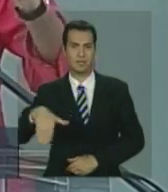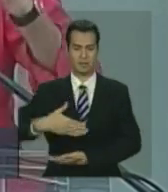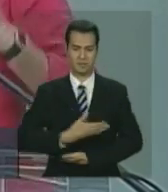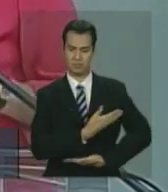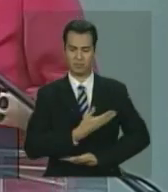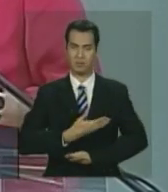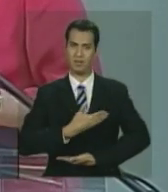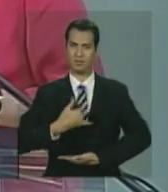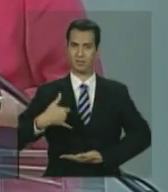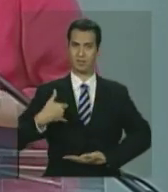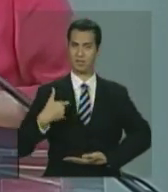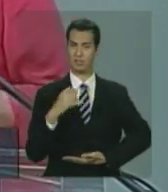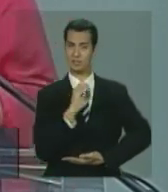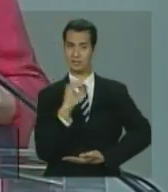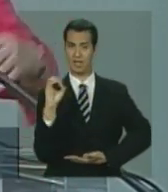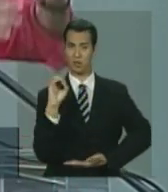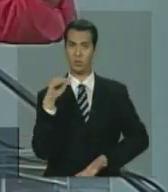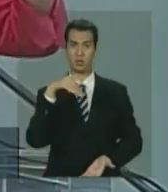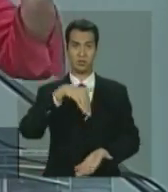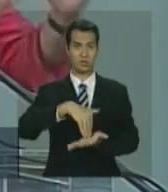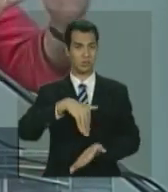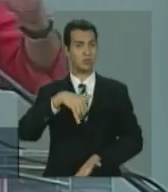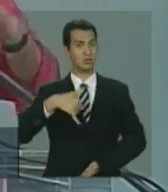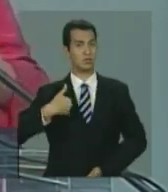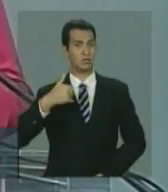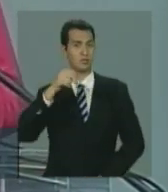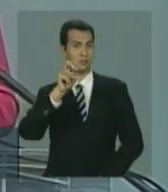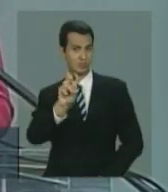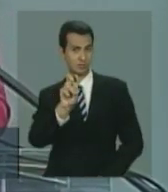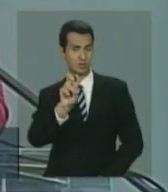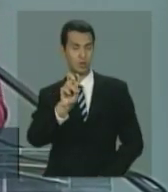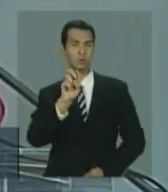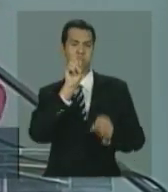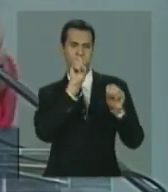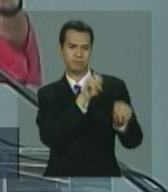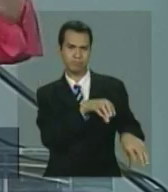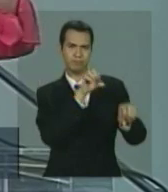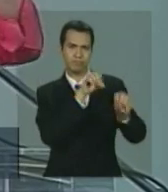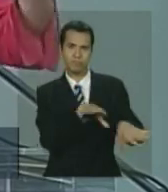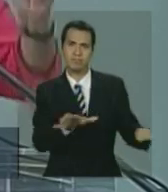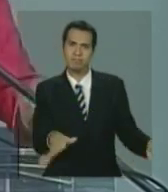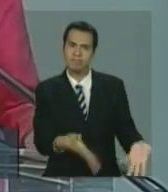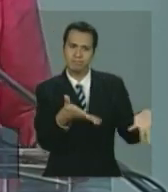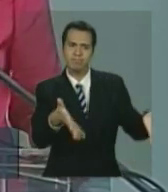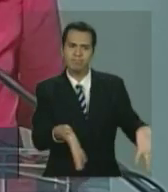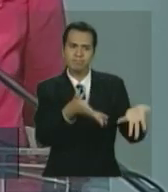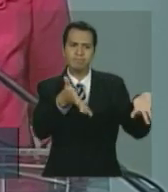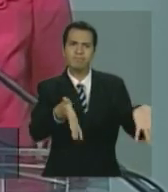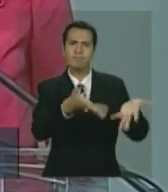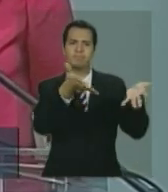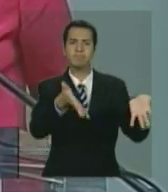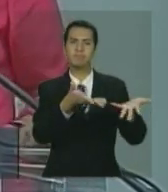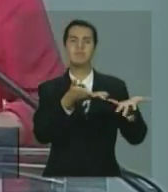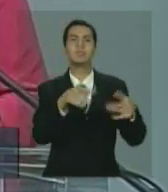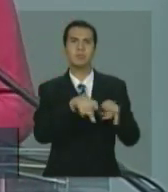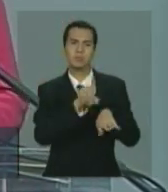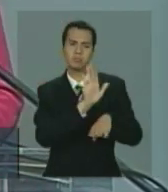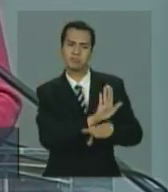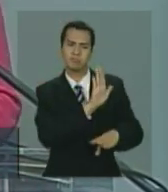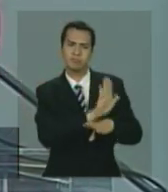que garanta a essa criança os estímulos necessários, que assegure a essa criança